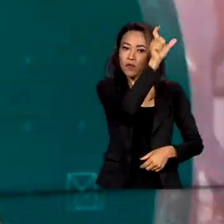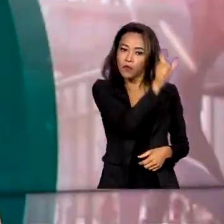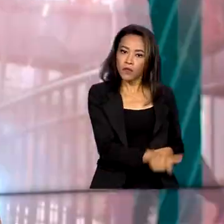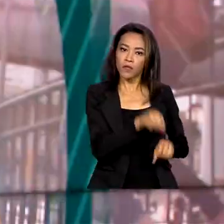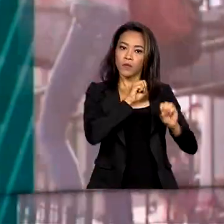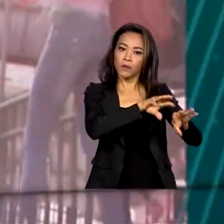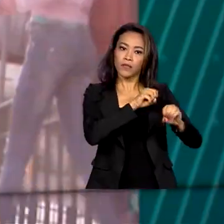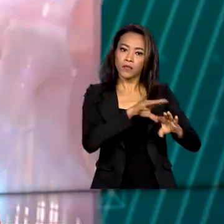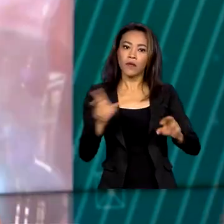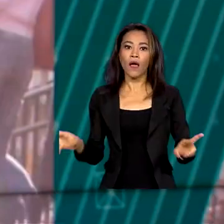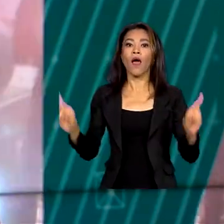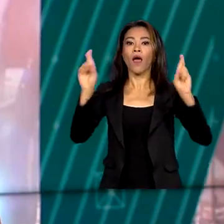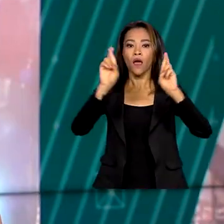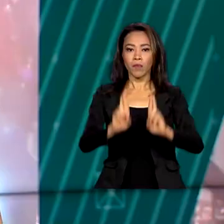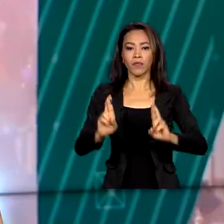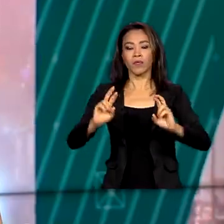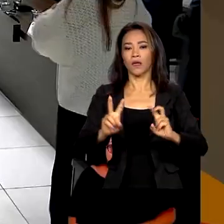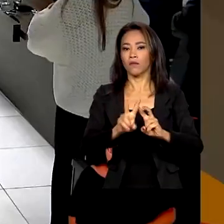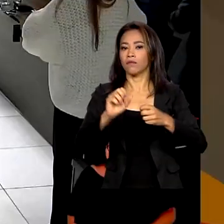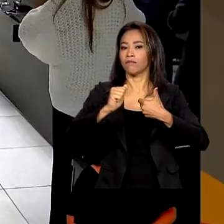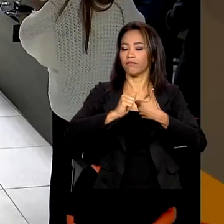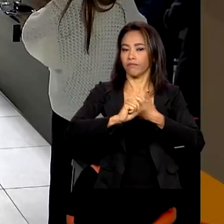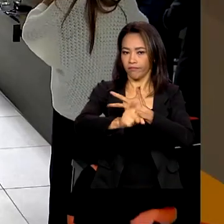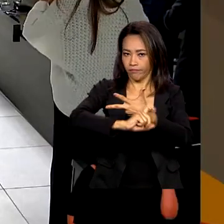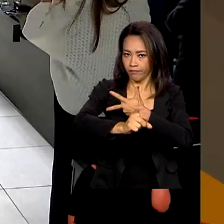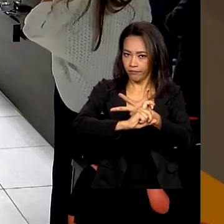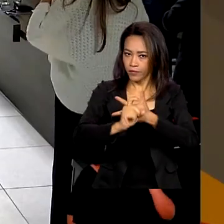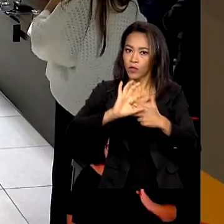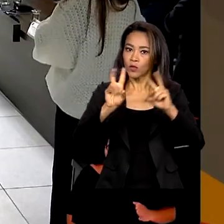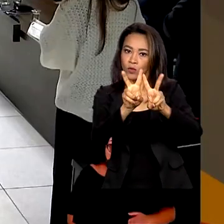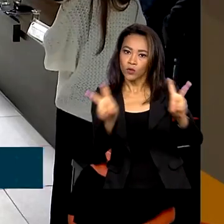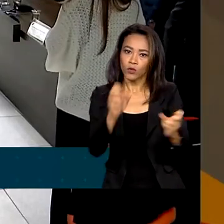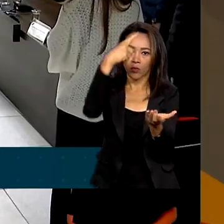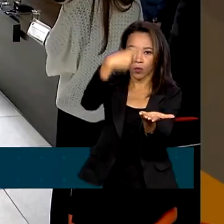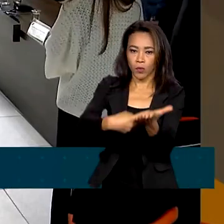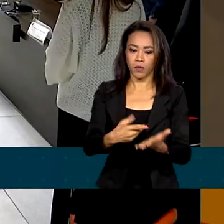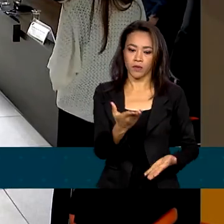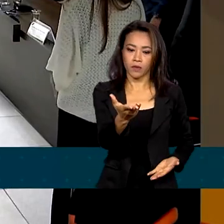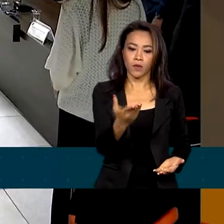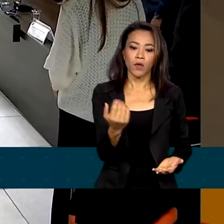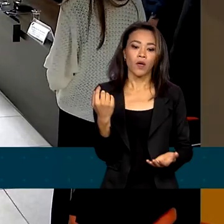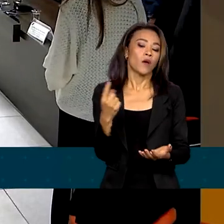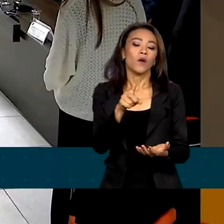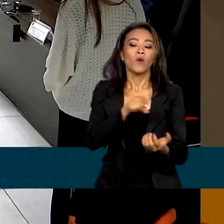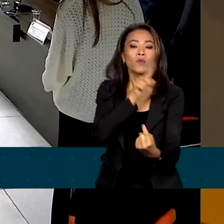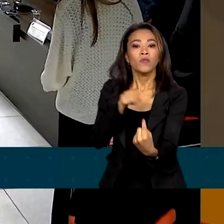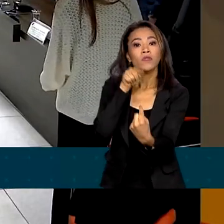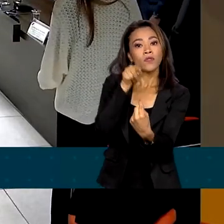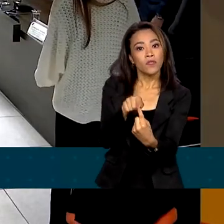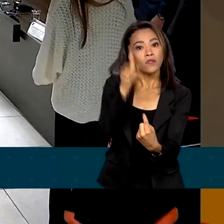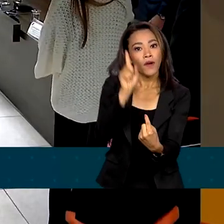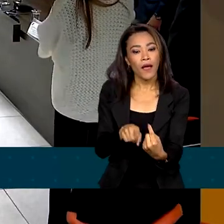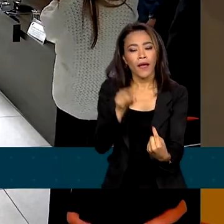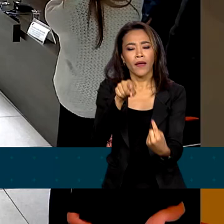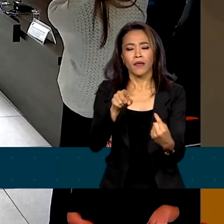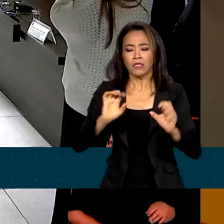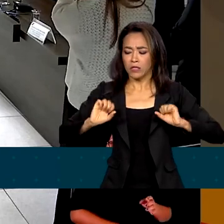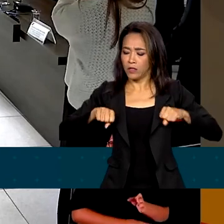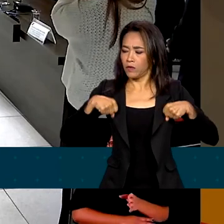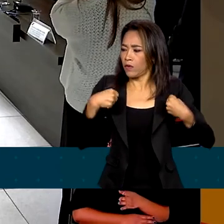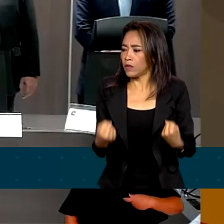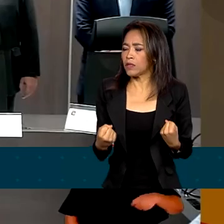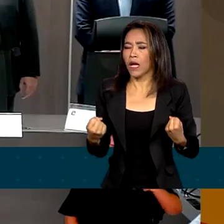executivo na adesão ao compromisso. O pacto tem como objetivo a reunião de esforços para a realização,